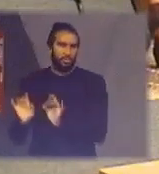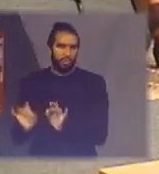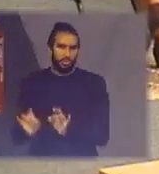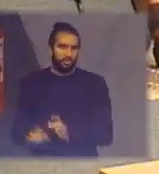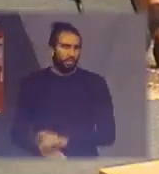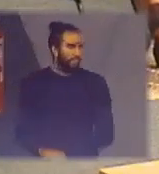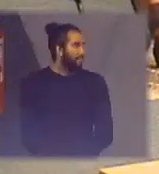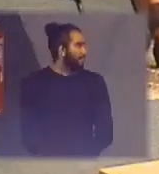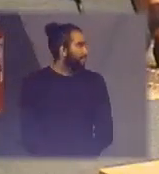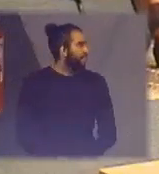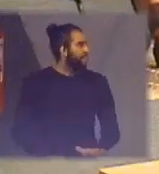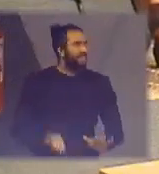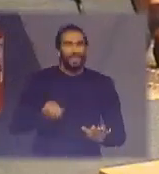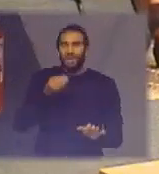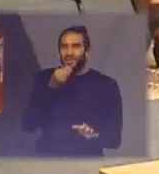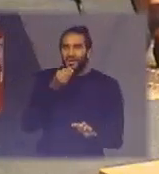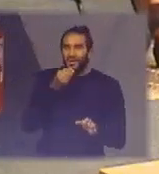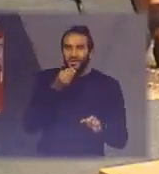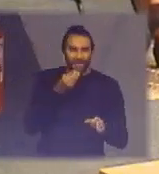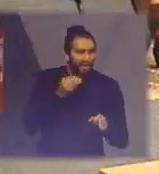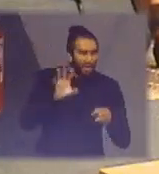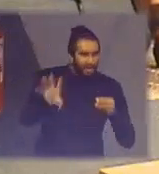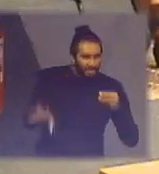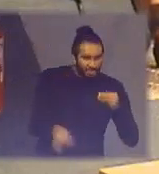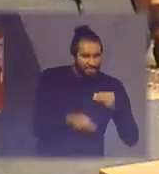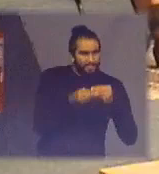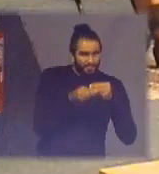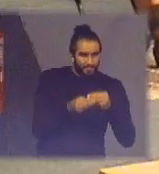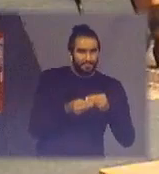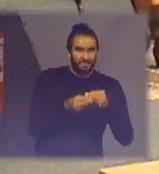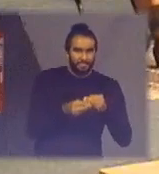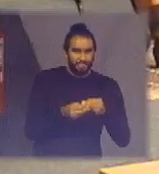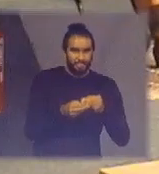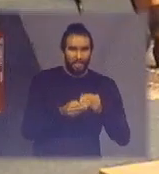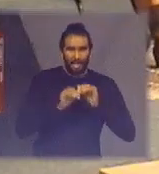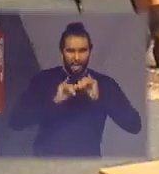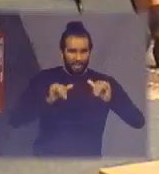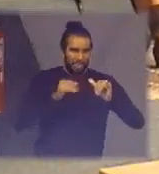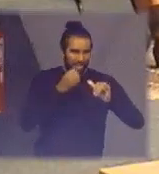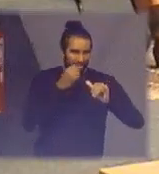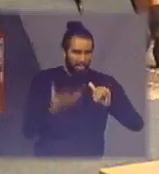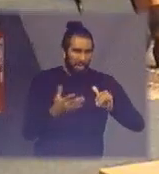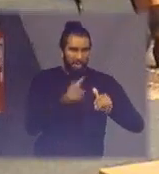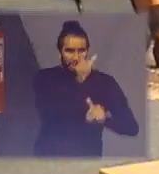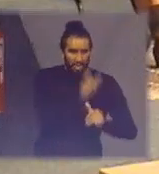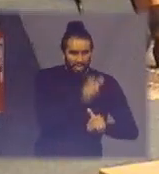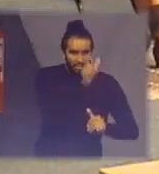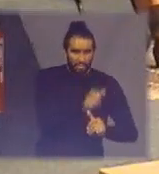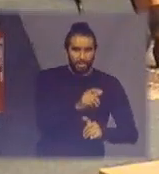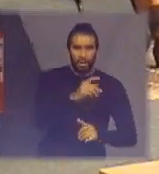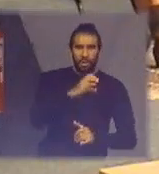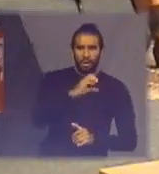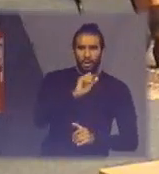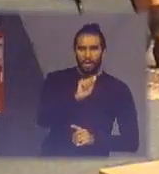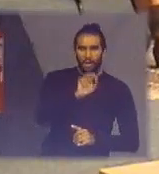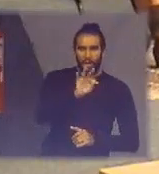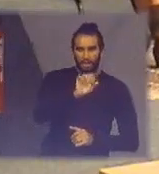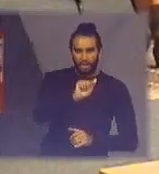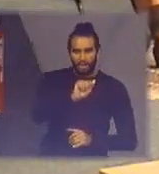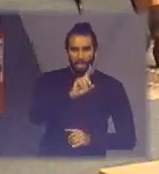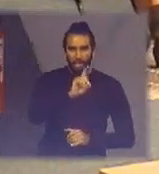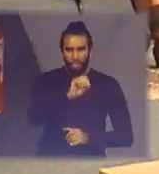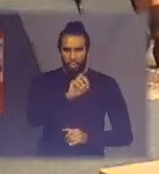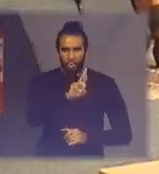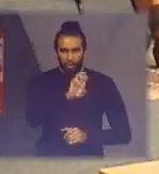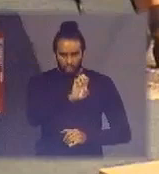deixa eu aproveitar então para comentar e dar uma notícia boa sobre os catadores e as cooperativas nós